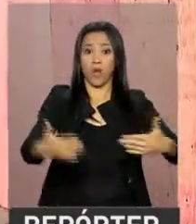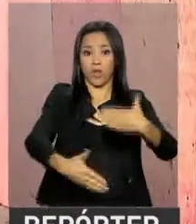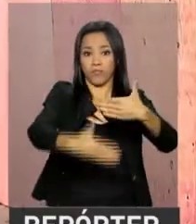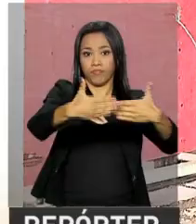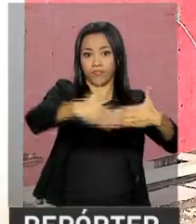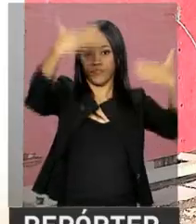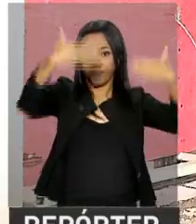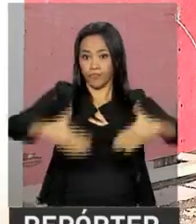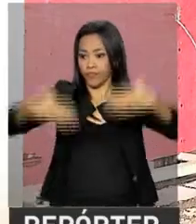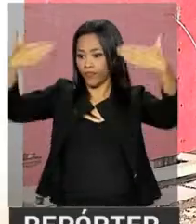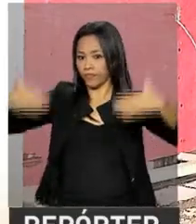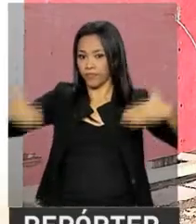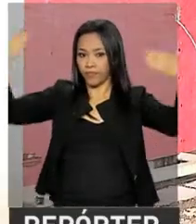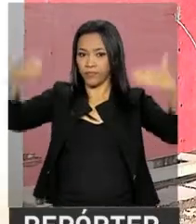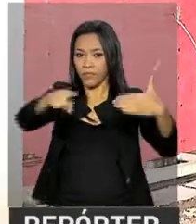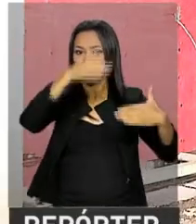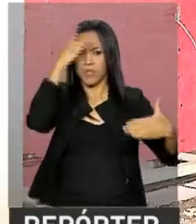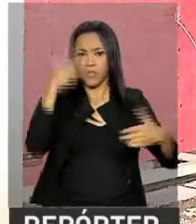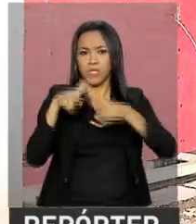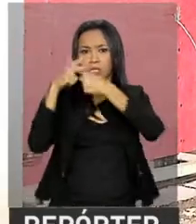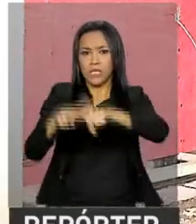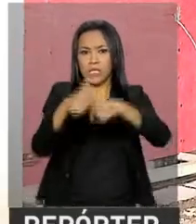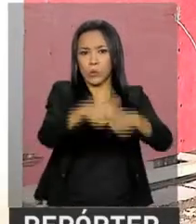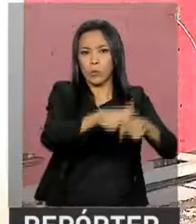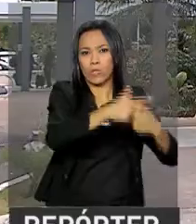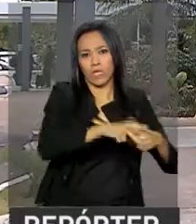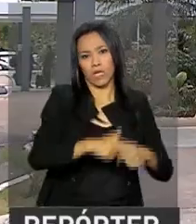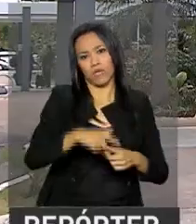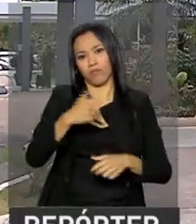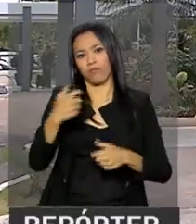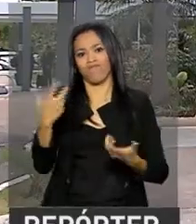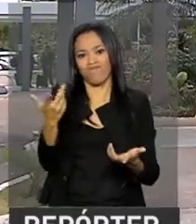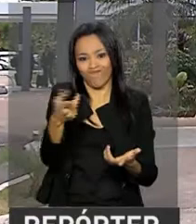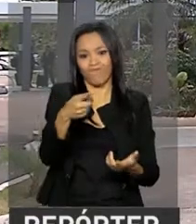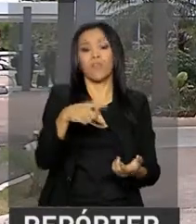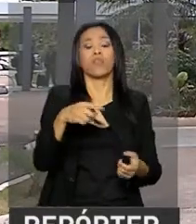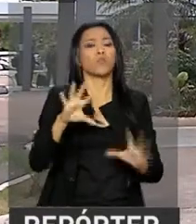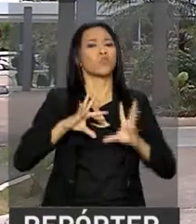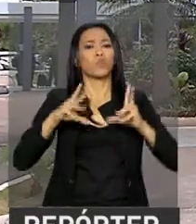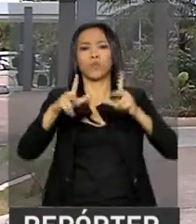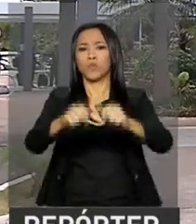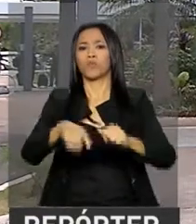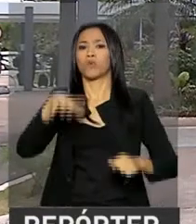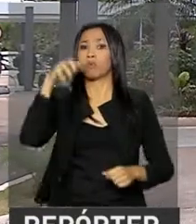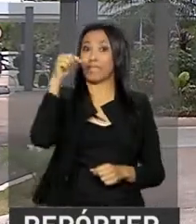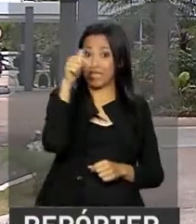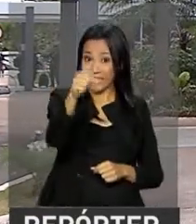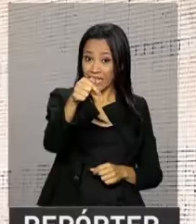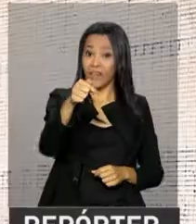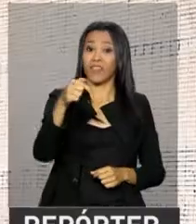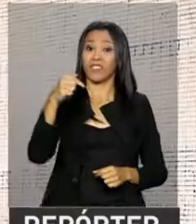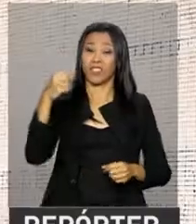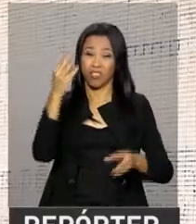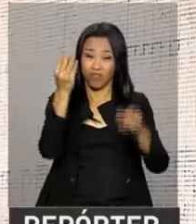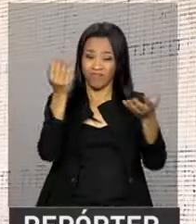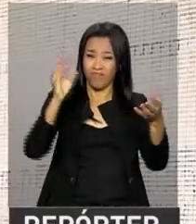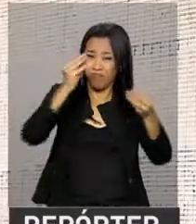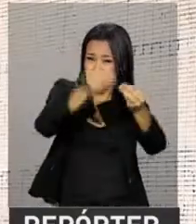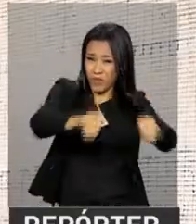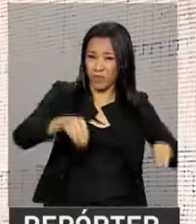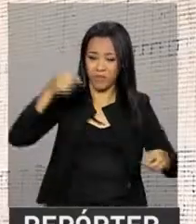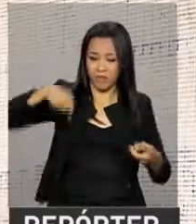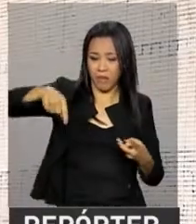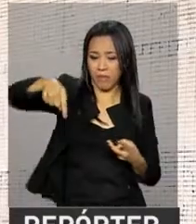dos ministérios e trabalhadores consertam os edifícios. Ao todo, foram sete imóveis danificados, mas o mais